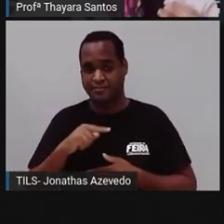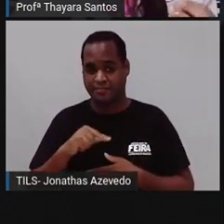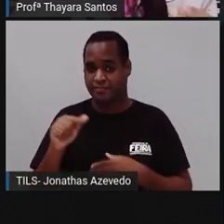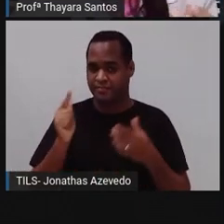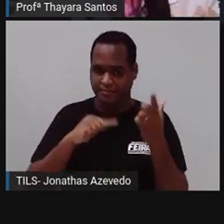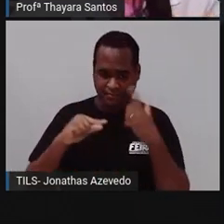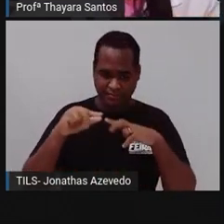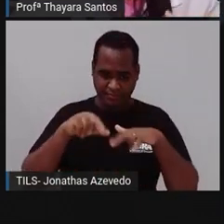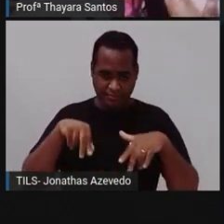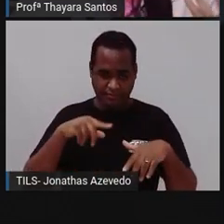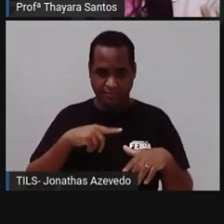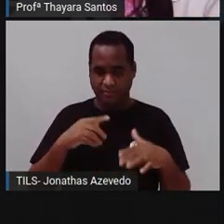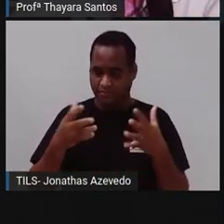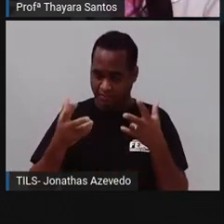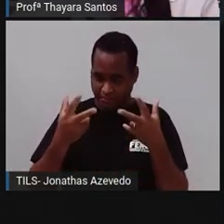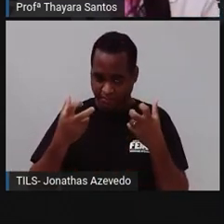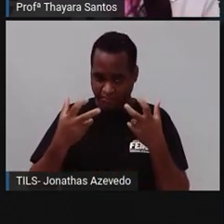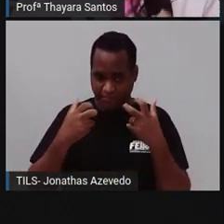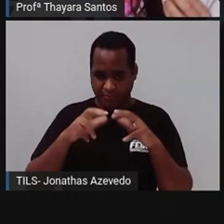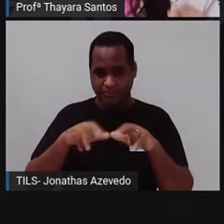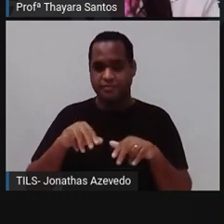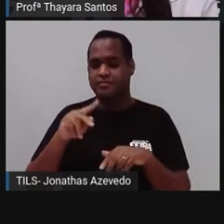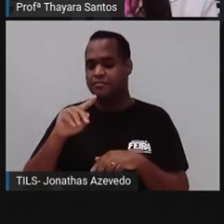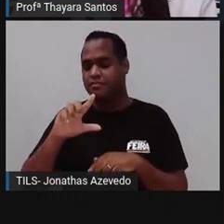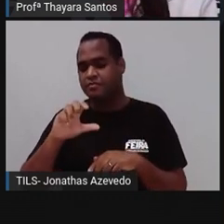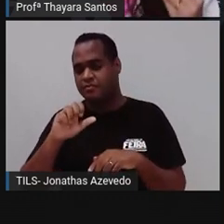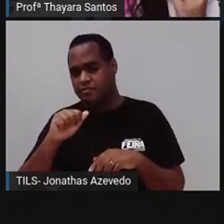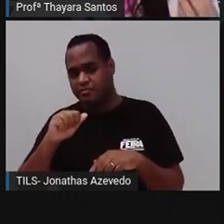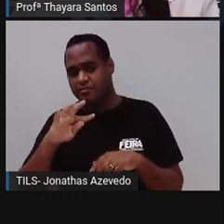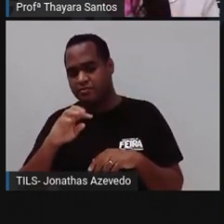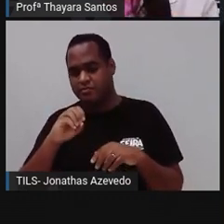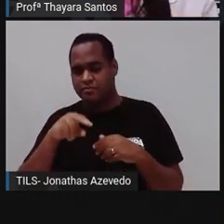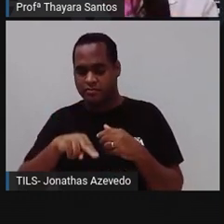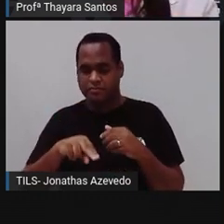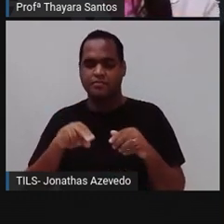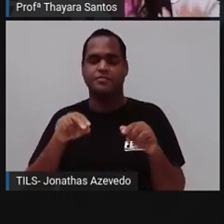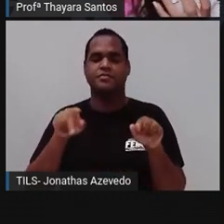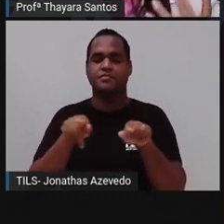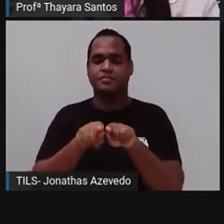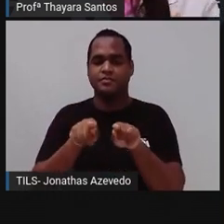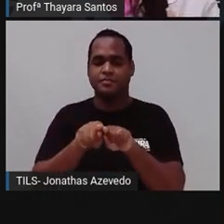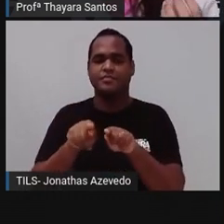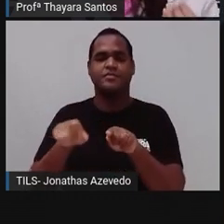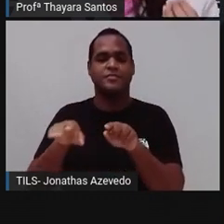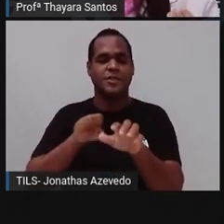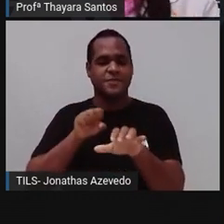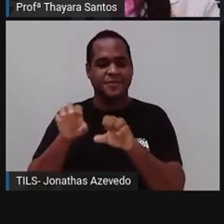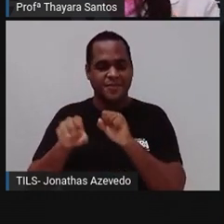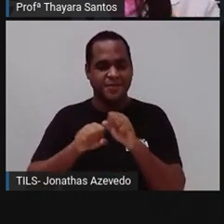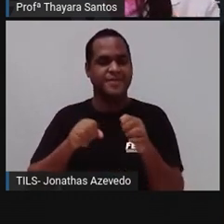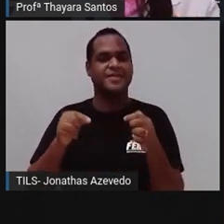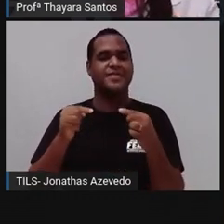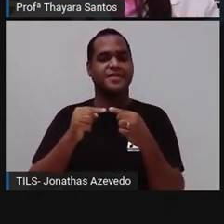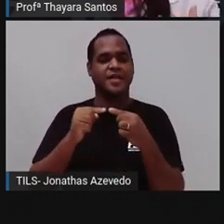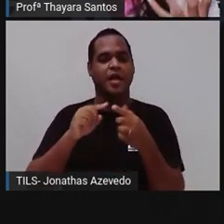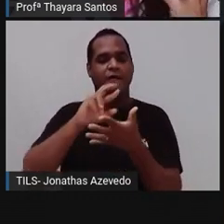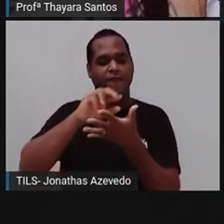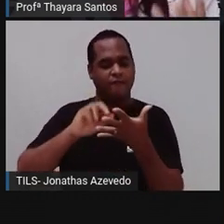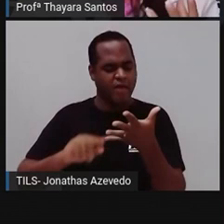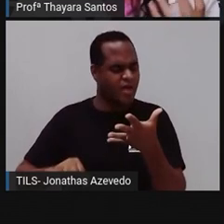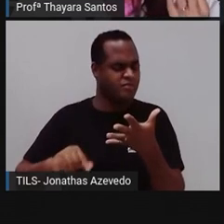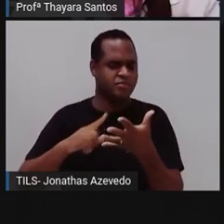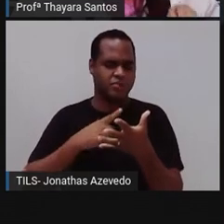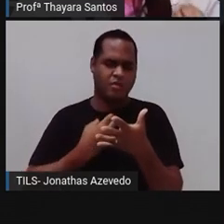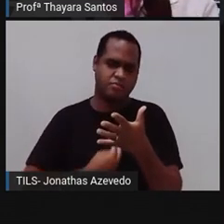consegue absorver o próprio plantão, ele consegue absorver essas partículas de nutrientes